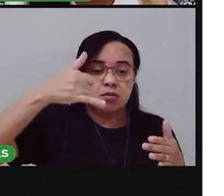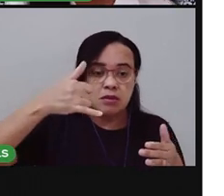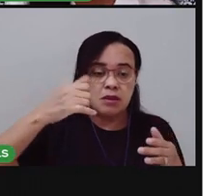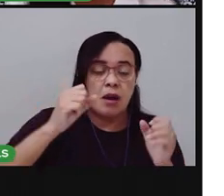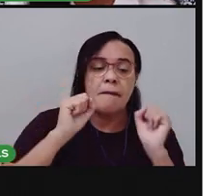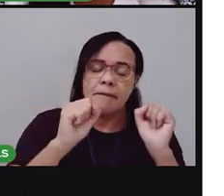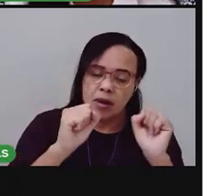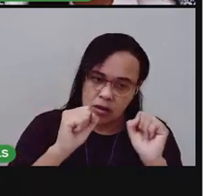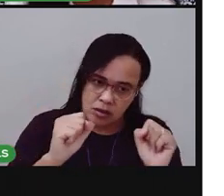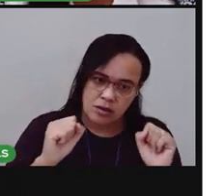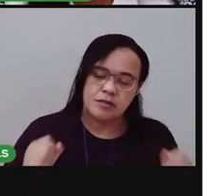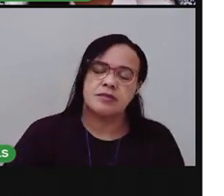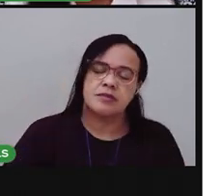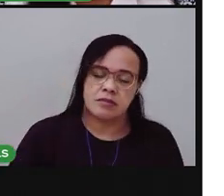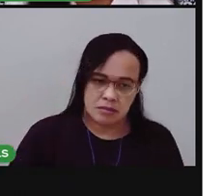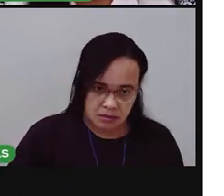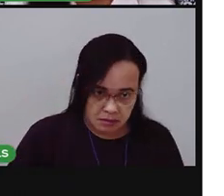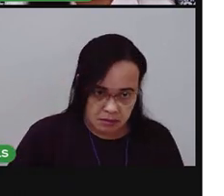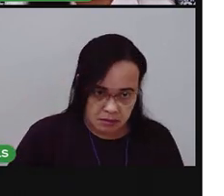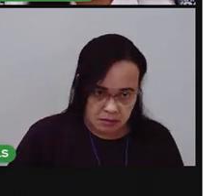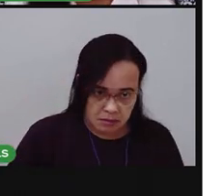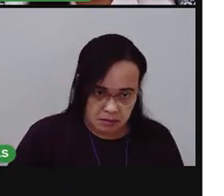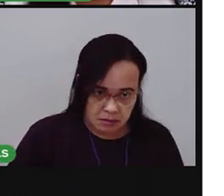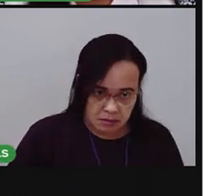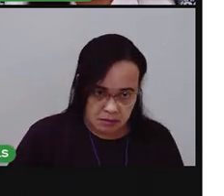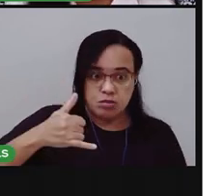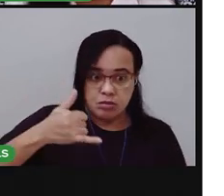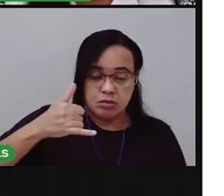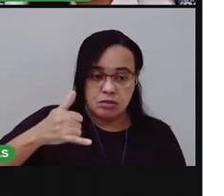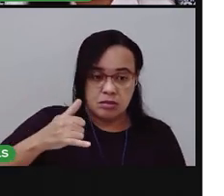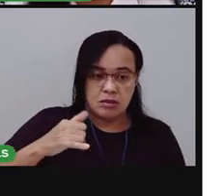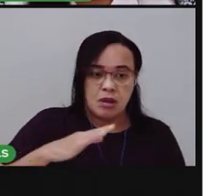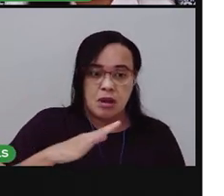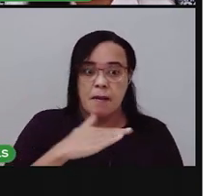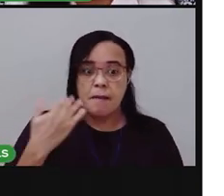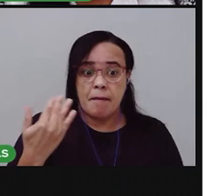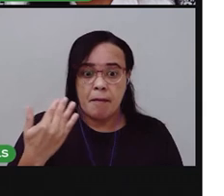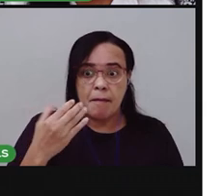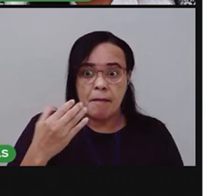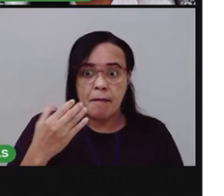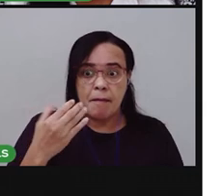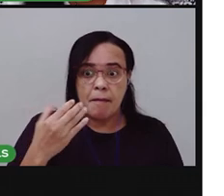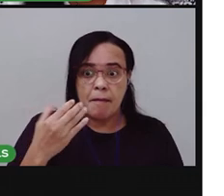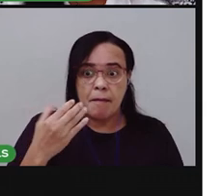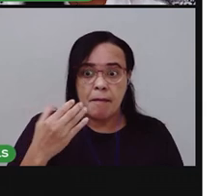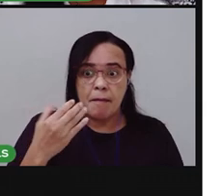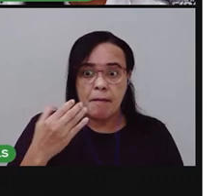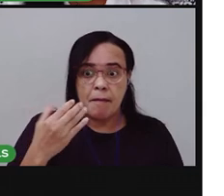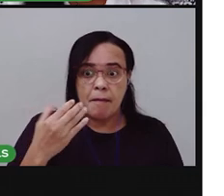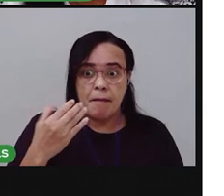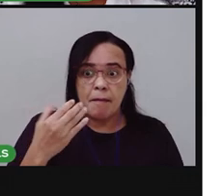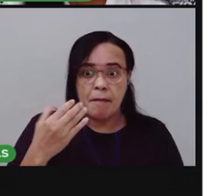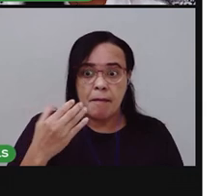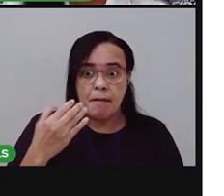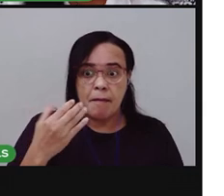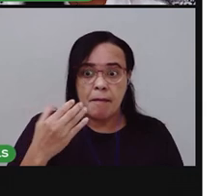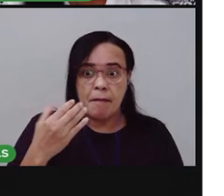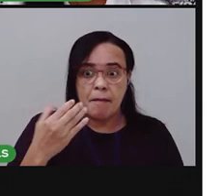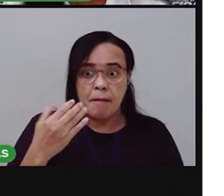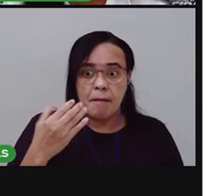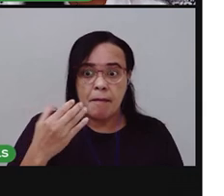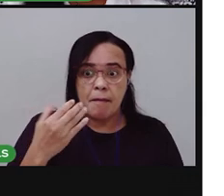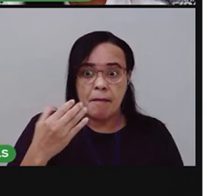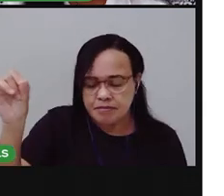risco de choque elétrico. E o choque elétrico pode levar à morte. Então, não mexa em